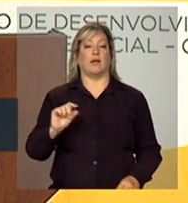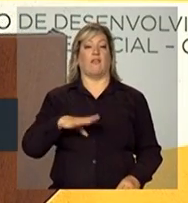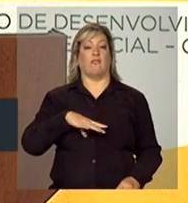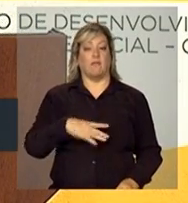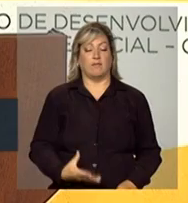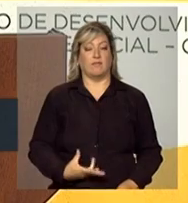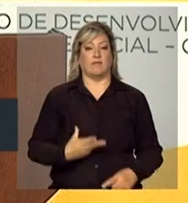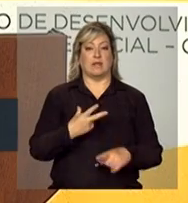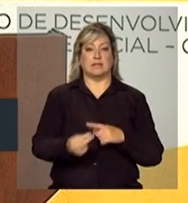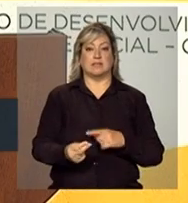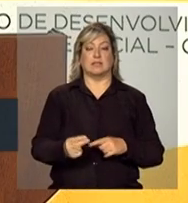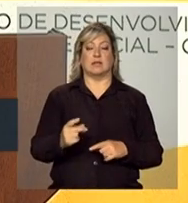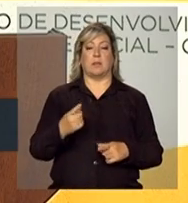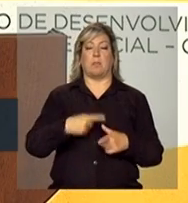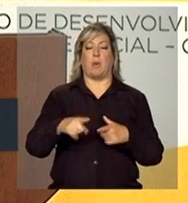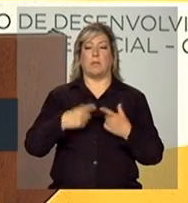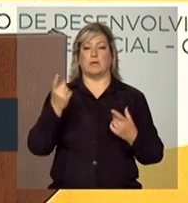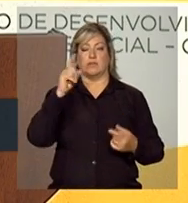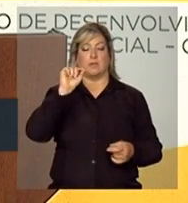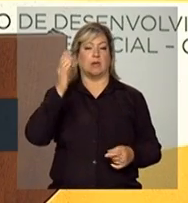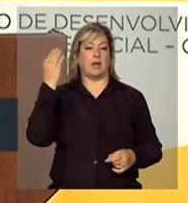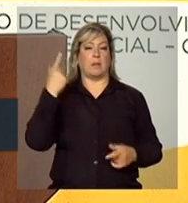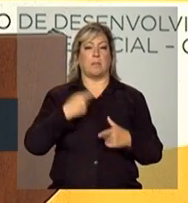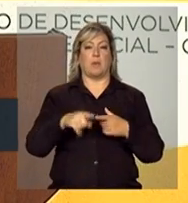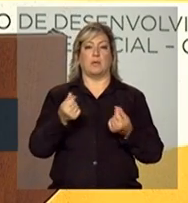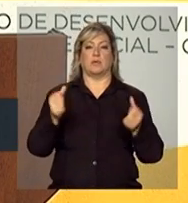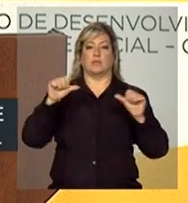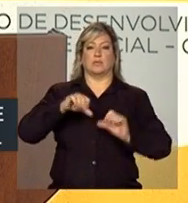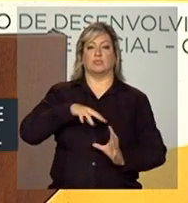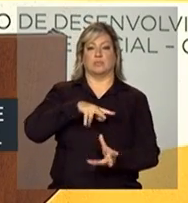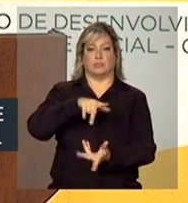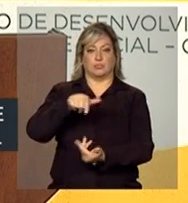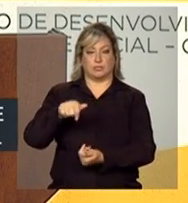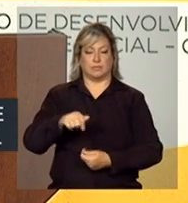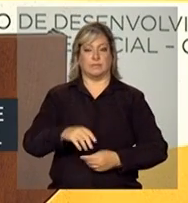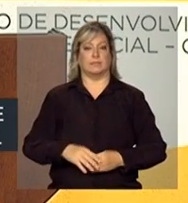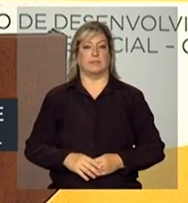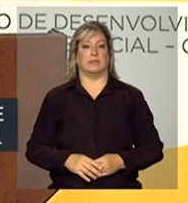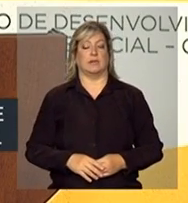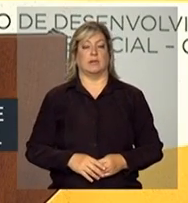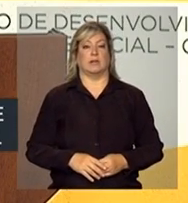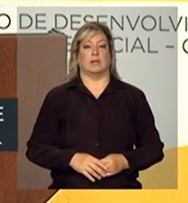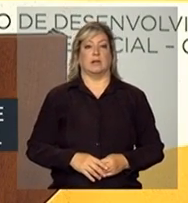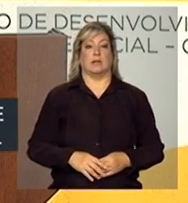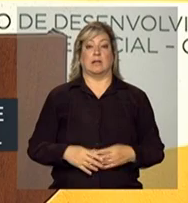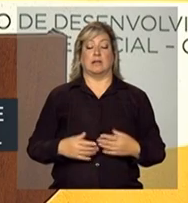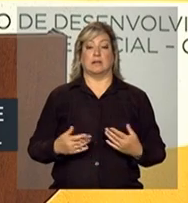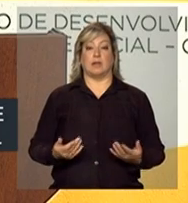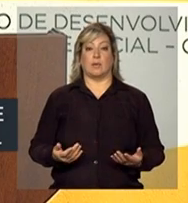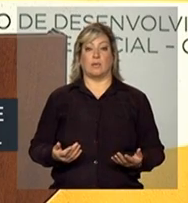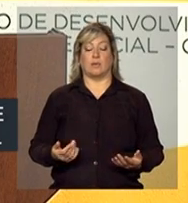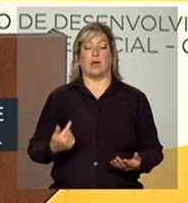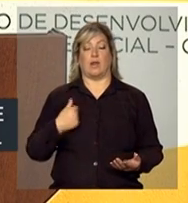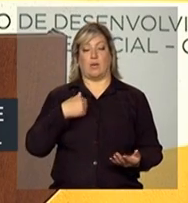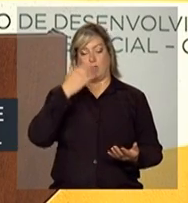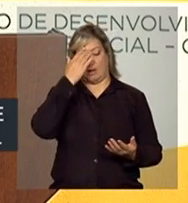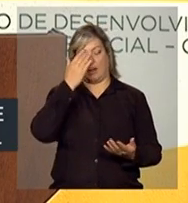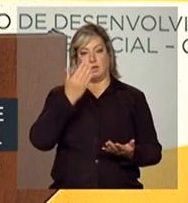difíceis quando da crise econômica internacional. E eu não tenho a menor dúvida